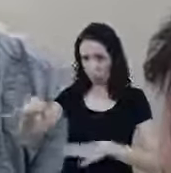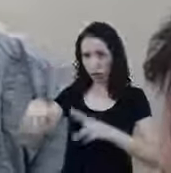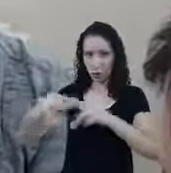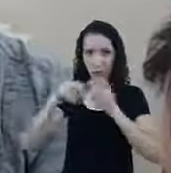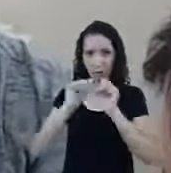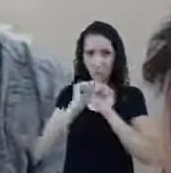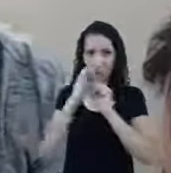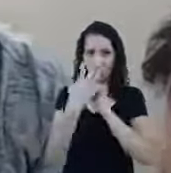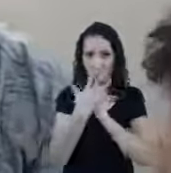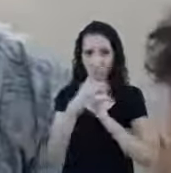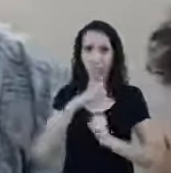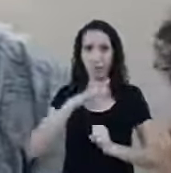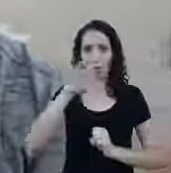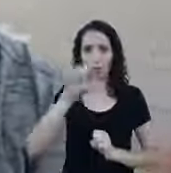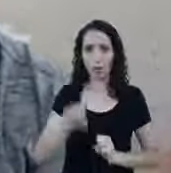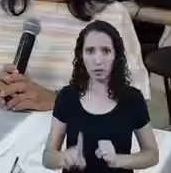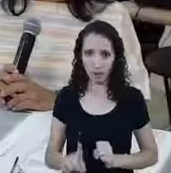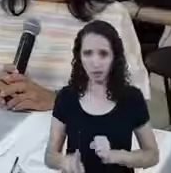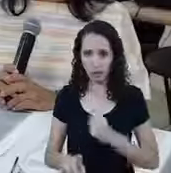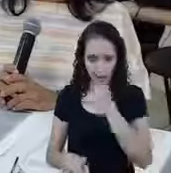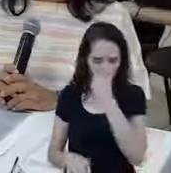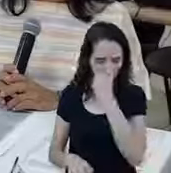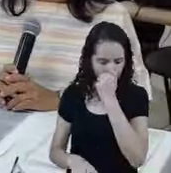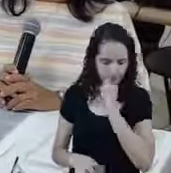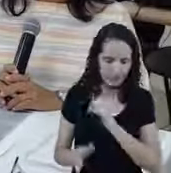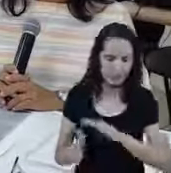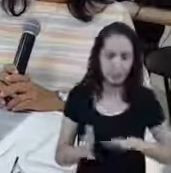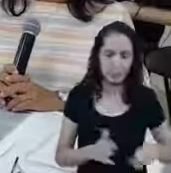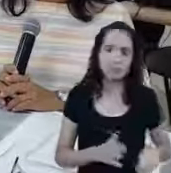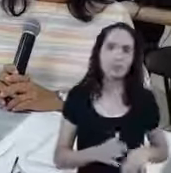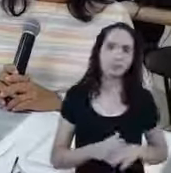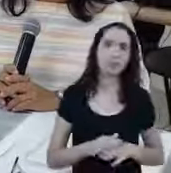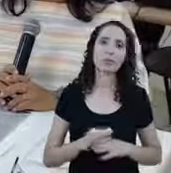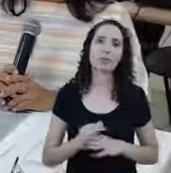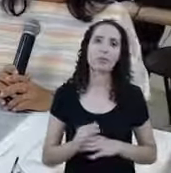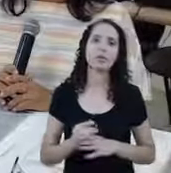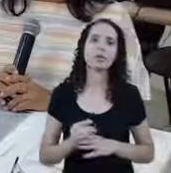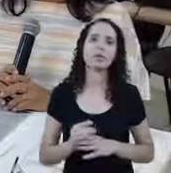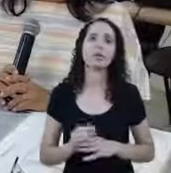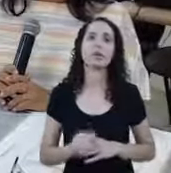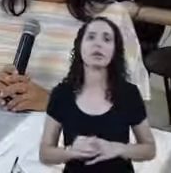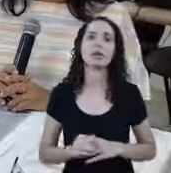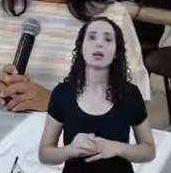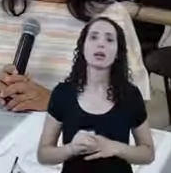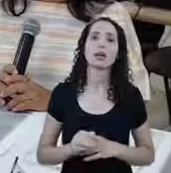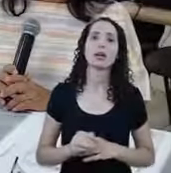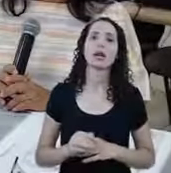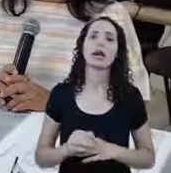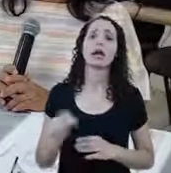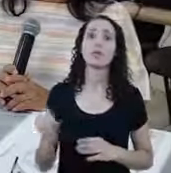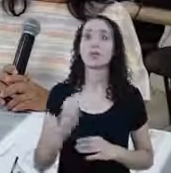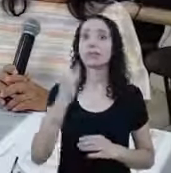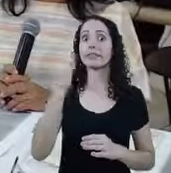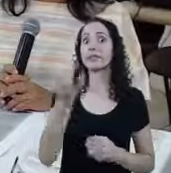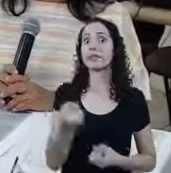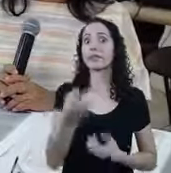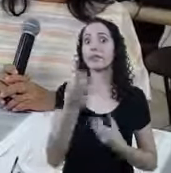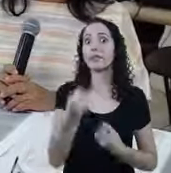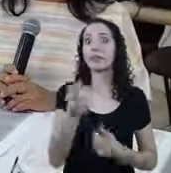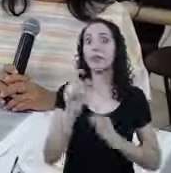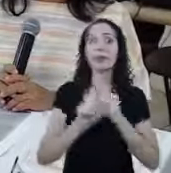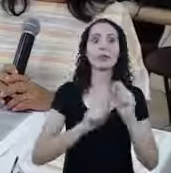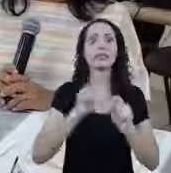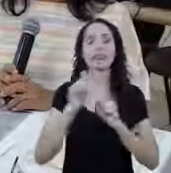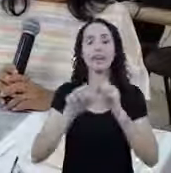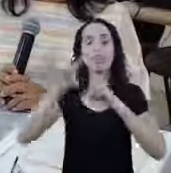direito Ao si? Na verdade É importante Essa informação De que ela foi demitida Na experiência Porque assim Ela não vai receber